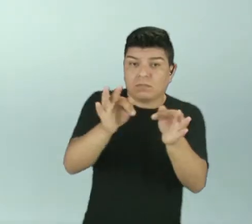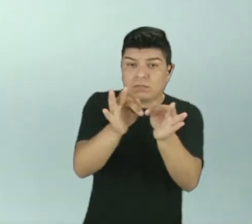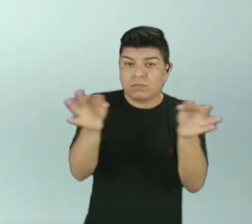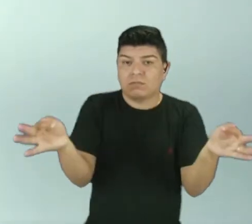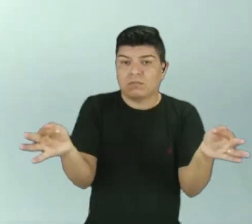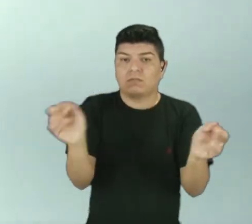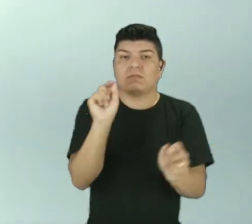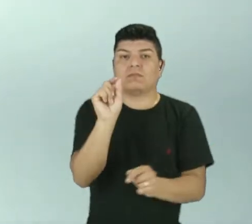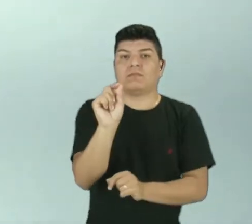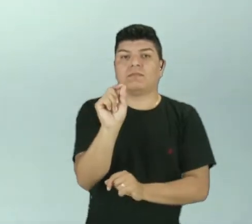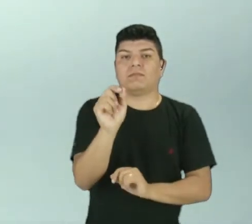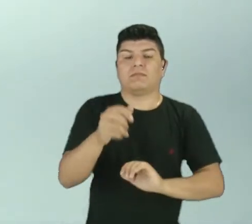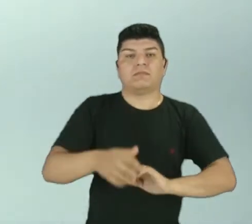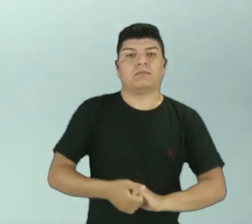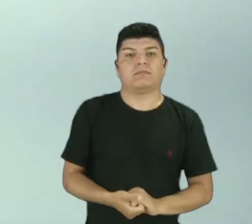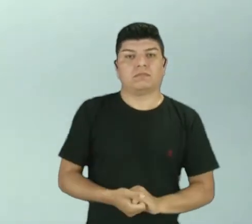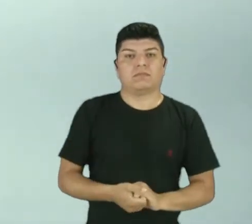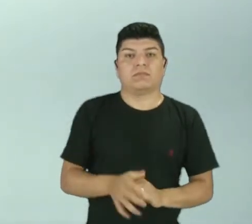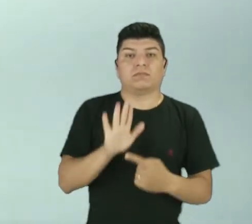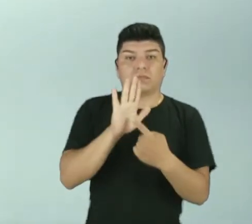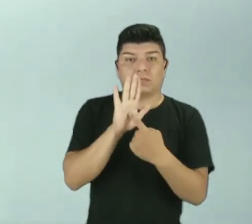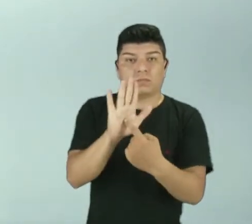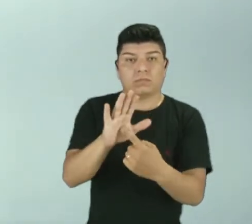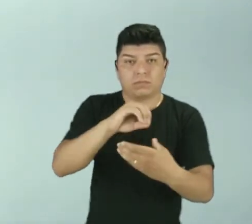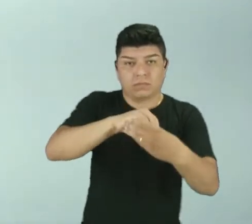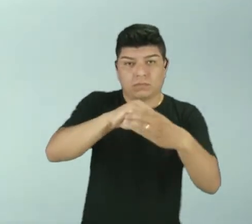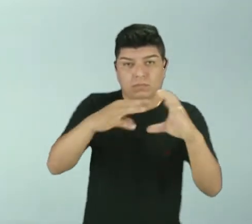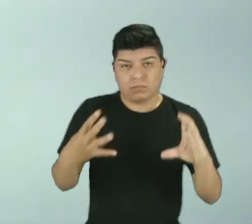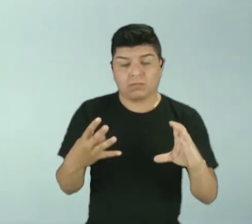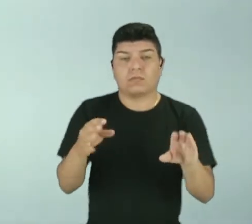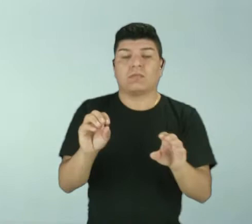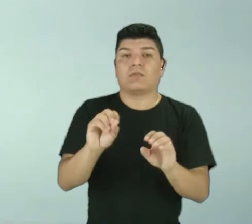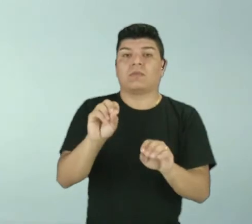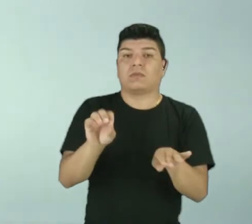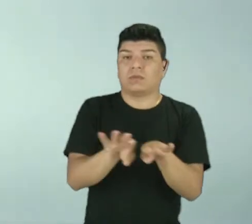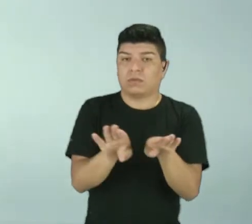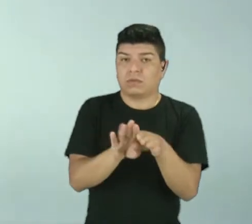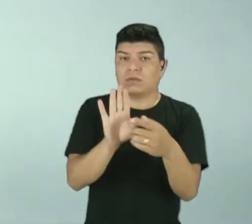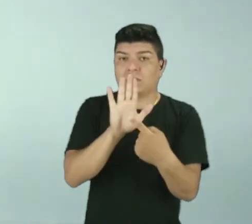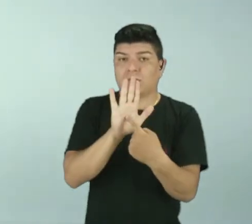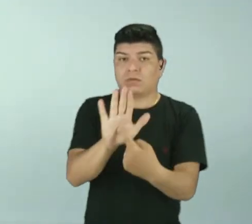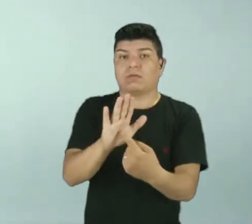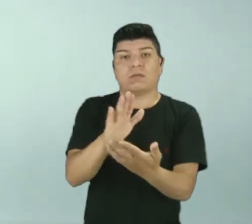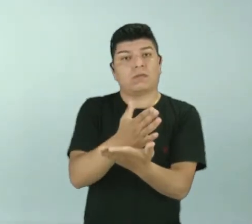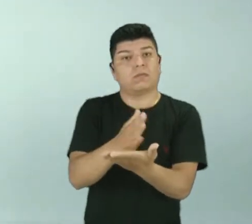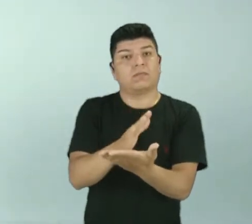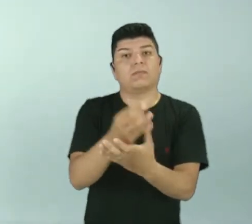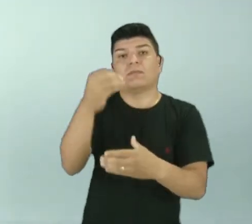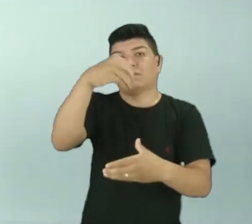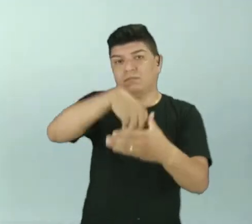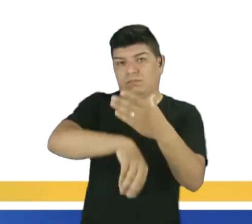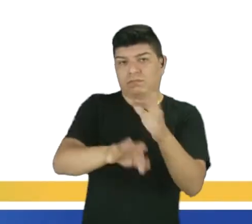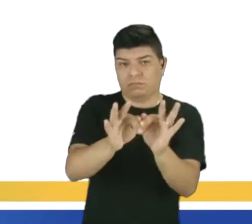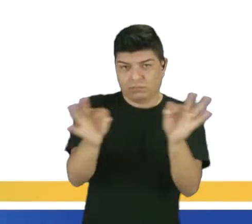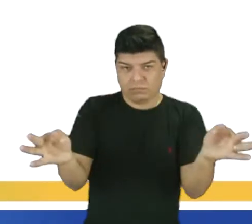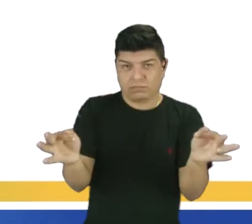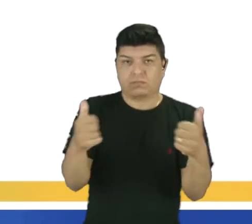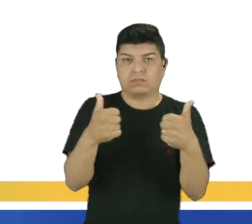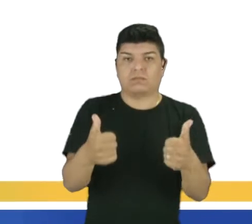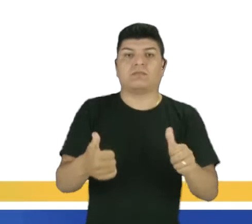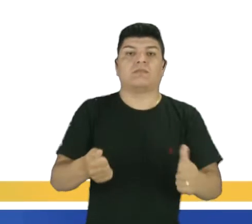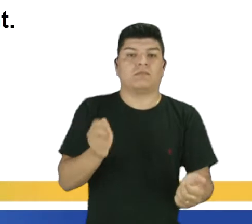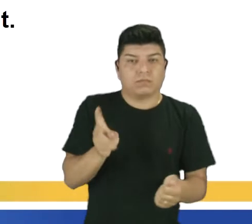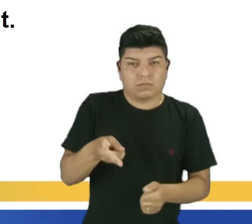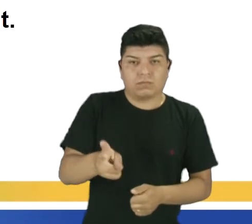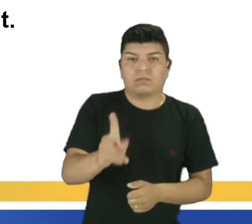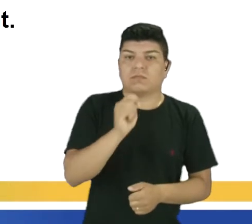vem para expressar alguma característica, né, demonstrar alguma situação dentro de uma frase. Tá ok? Vamos